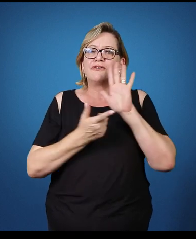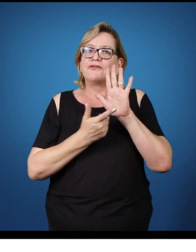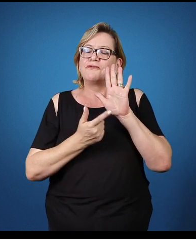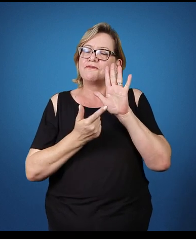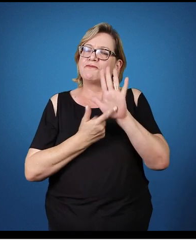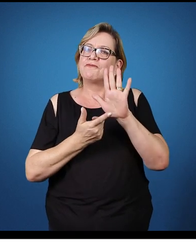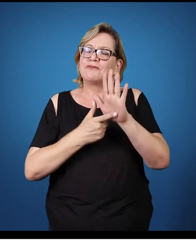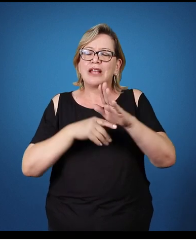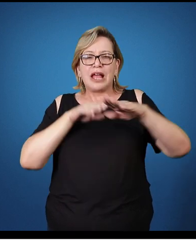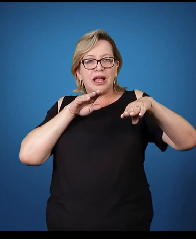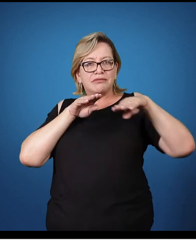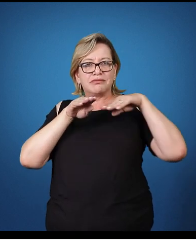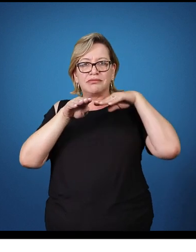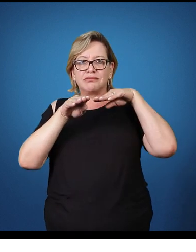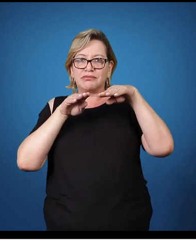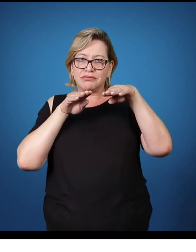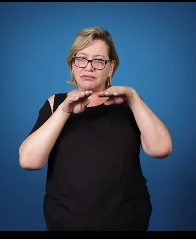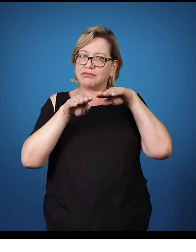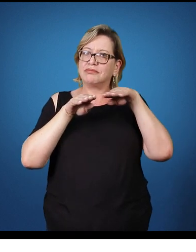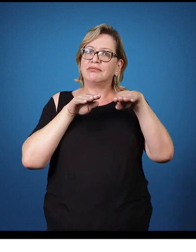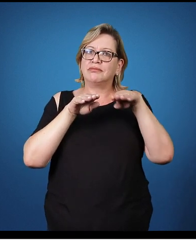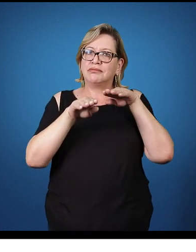movimento. Ok?